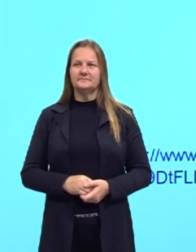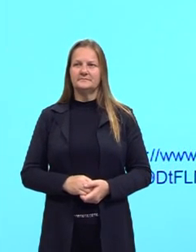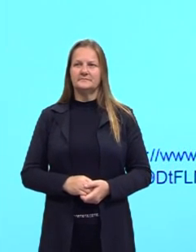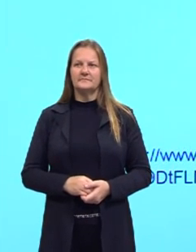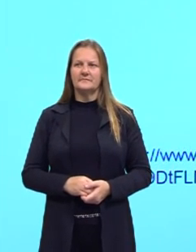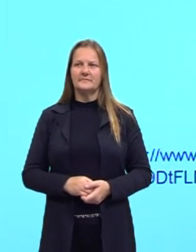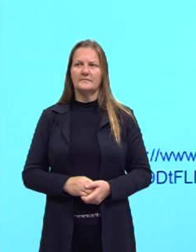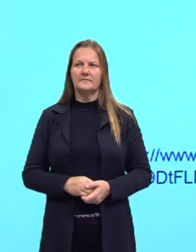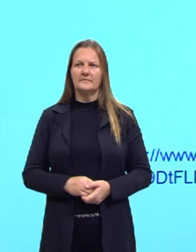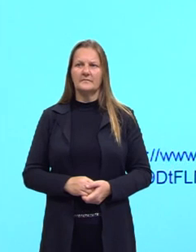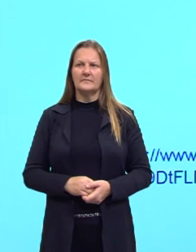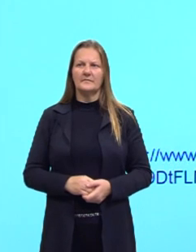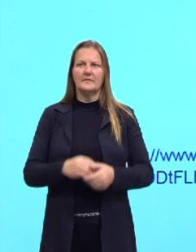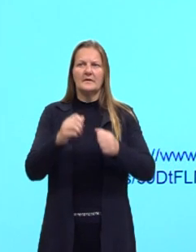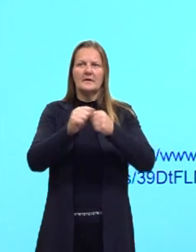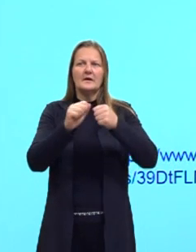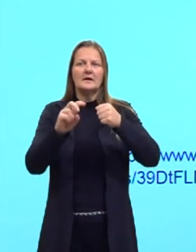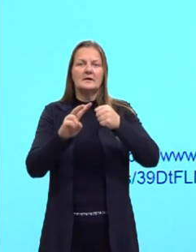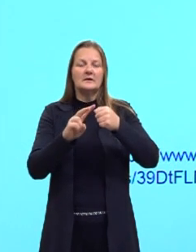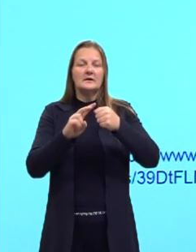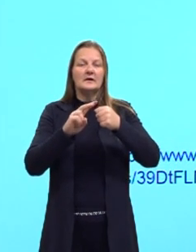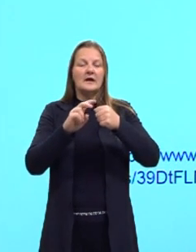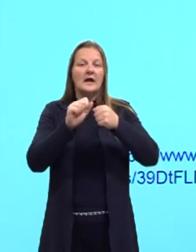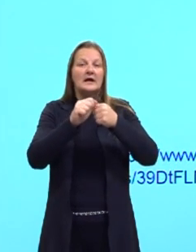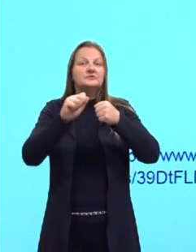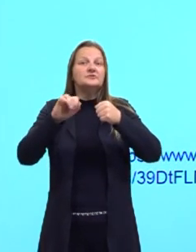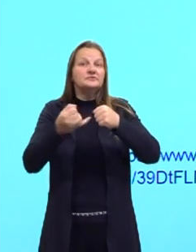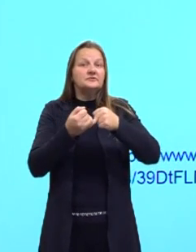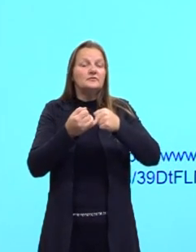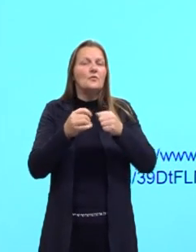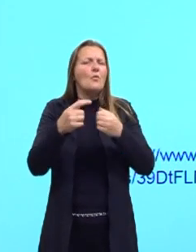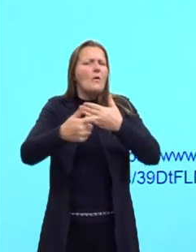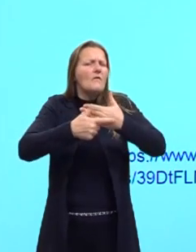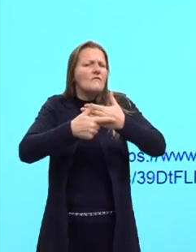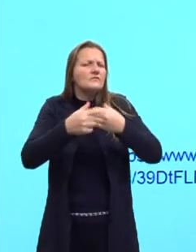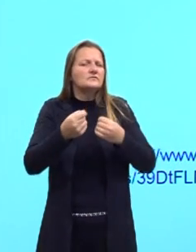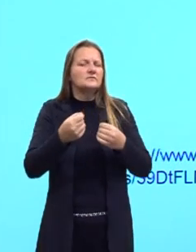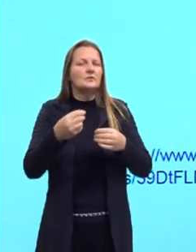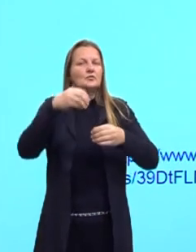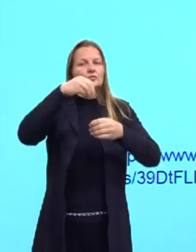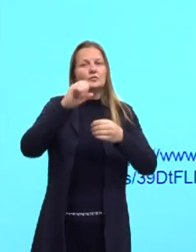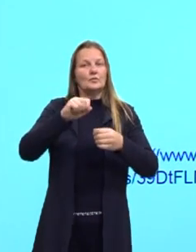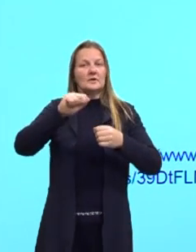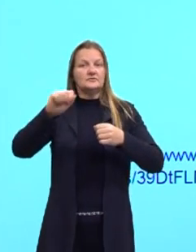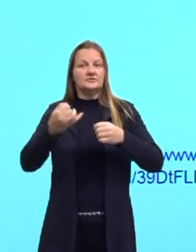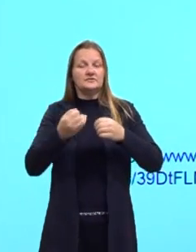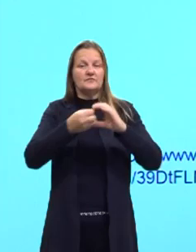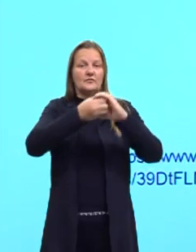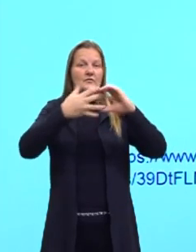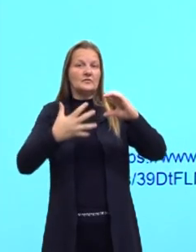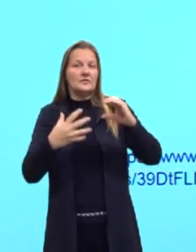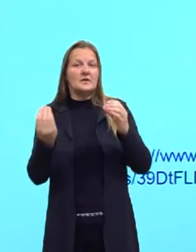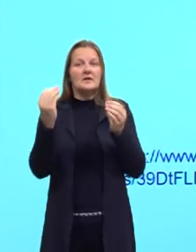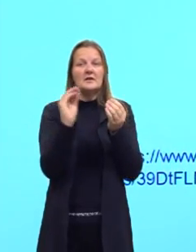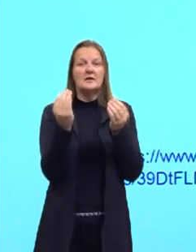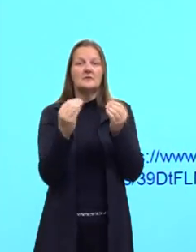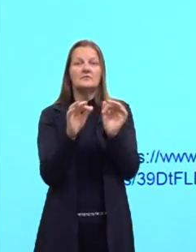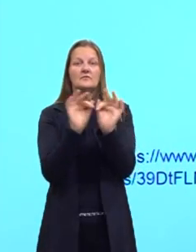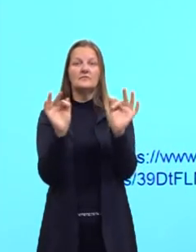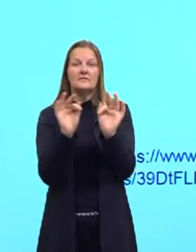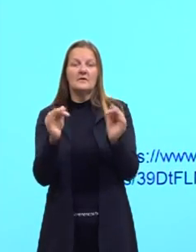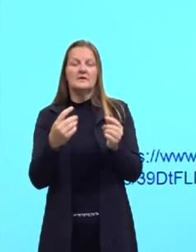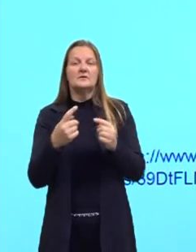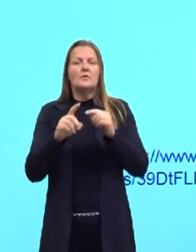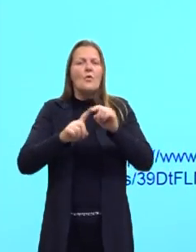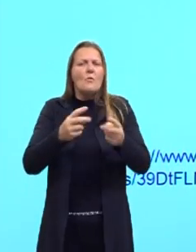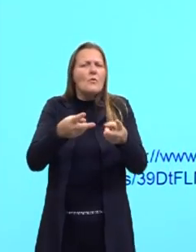Vamos, então, para o adjetivo. Qual é a função, qual é a utilização do adjetivo e como é que